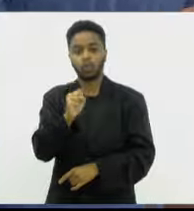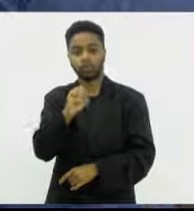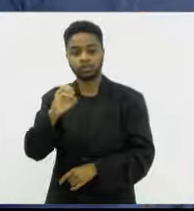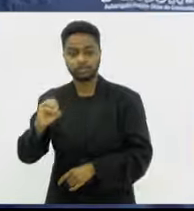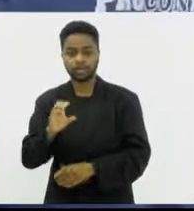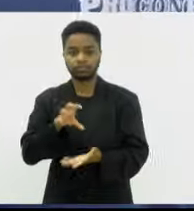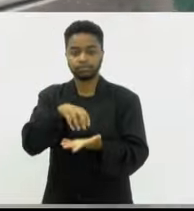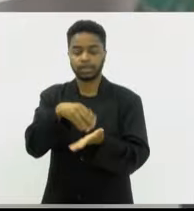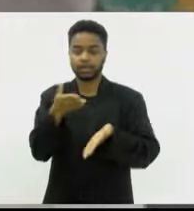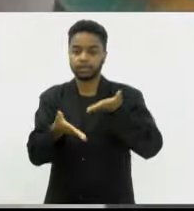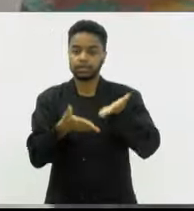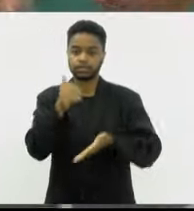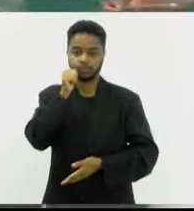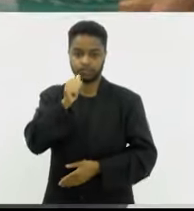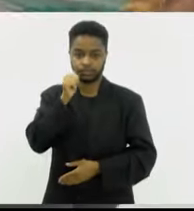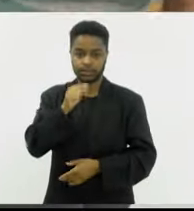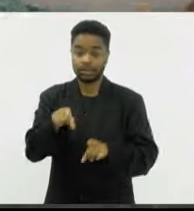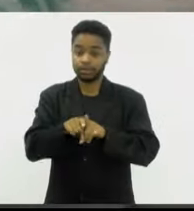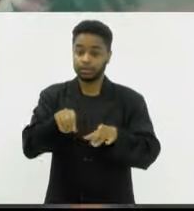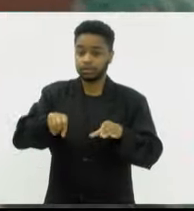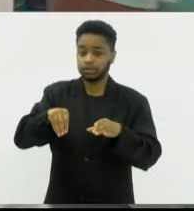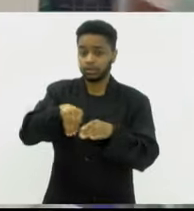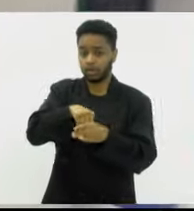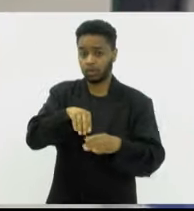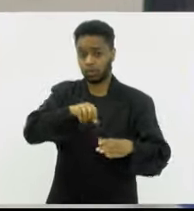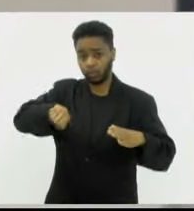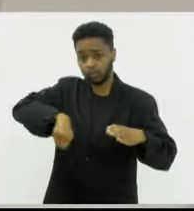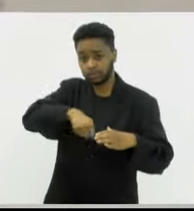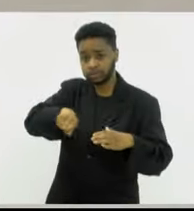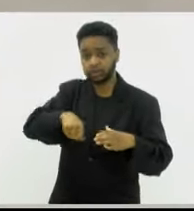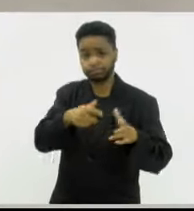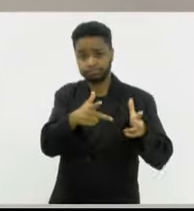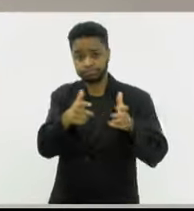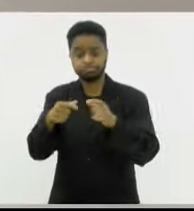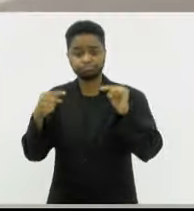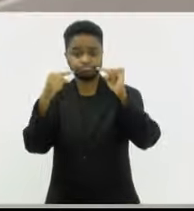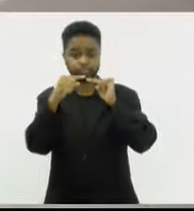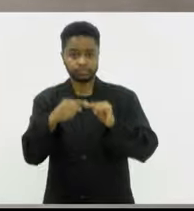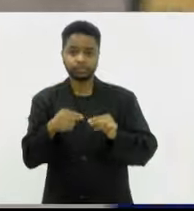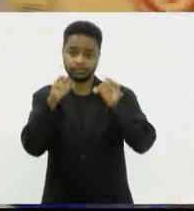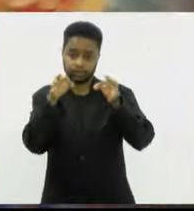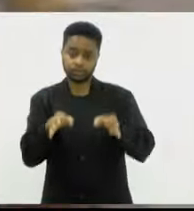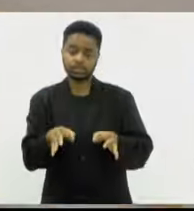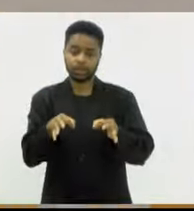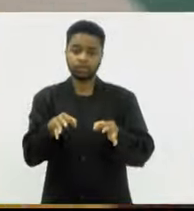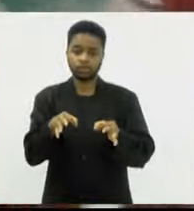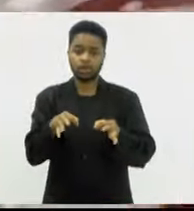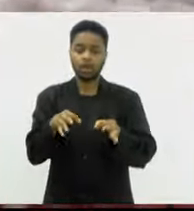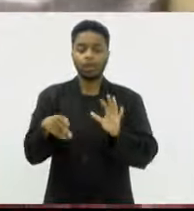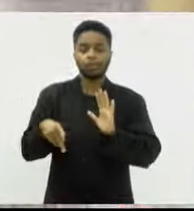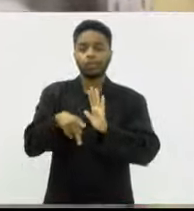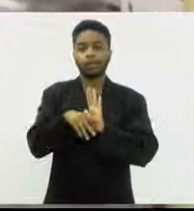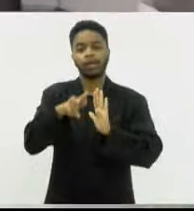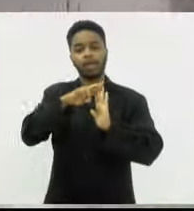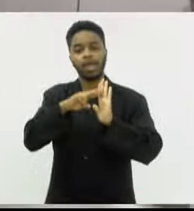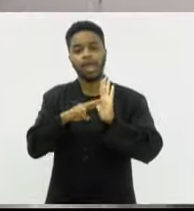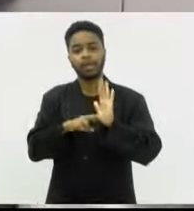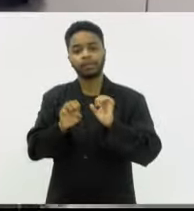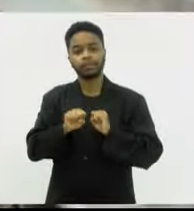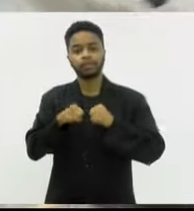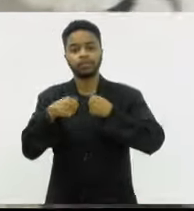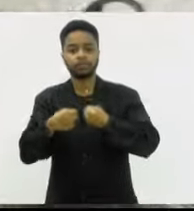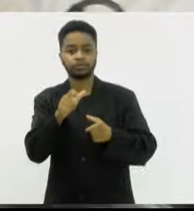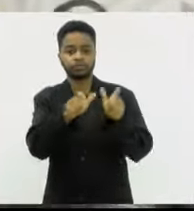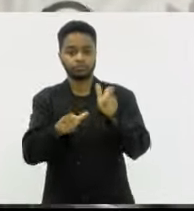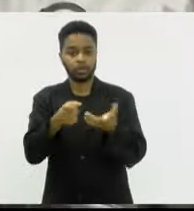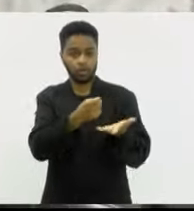Atendimento a Mulheres. Nas cozinhas dos quiosques, as condições estavam de acordo com o que é previsto no Código de Defesa do Consumidor.